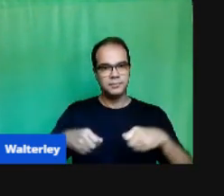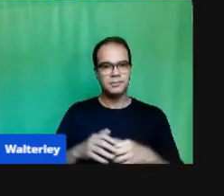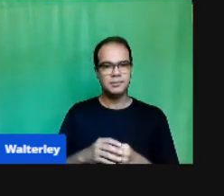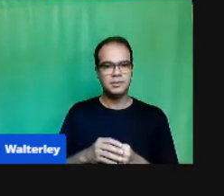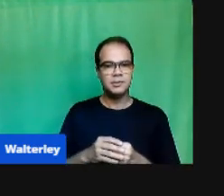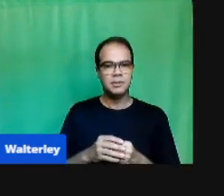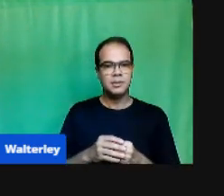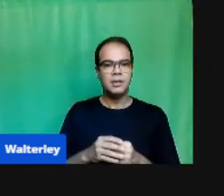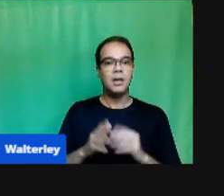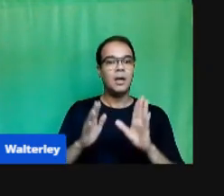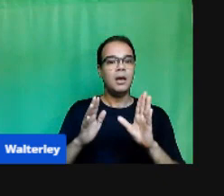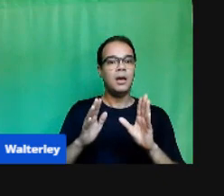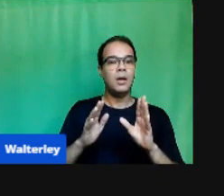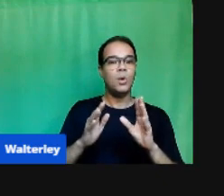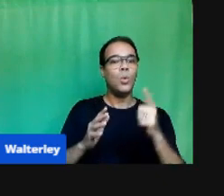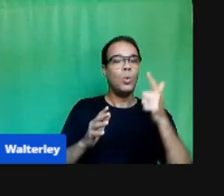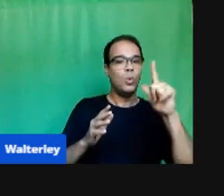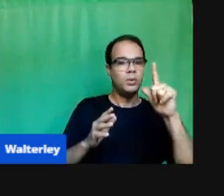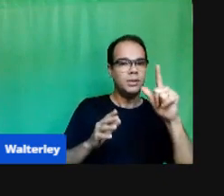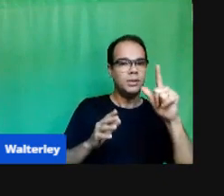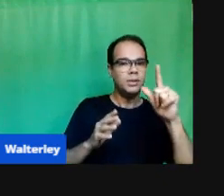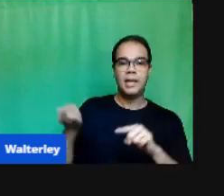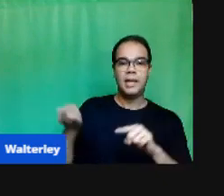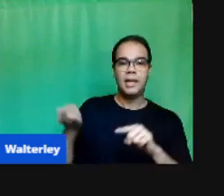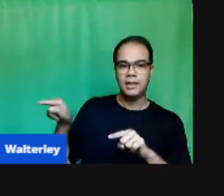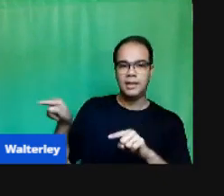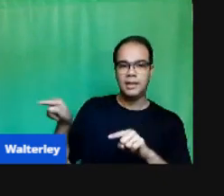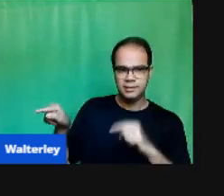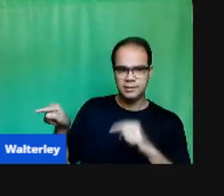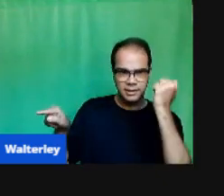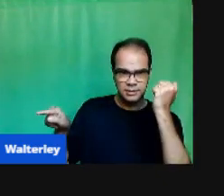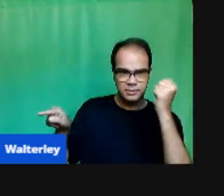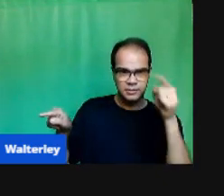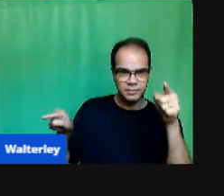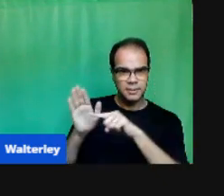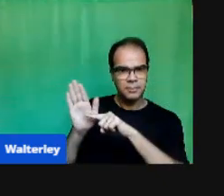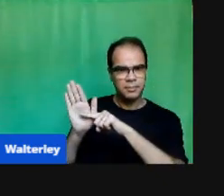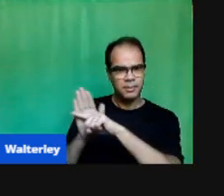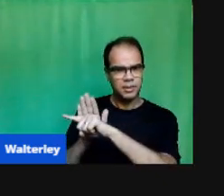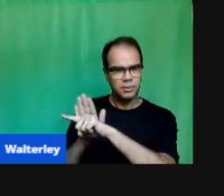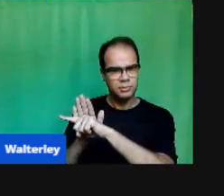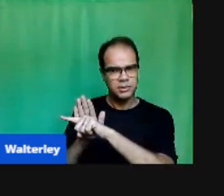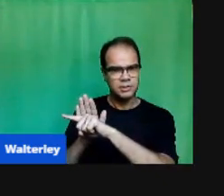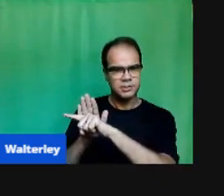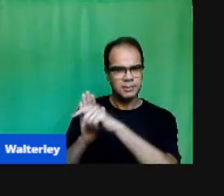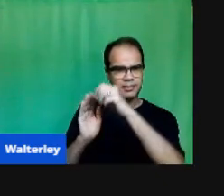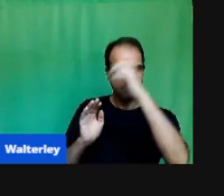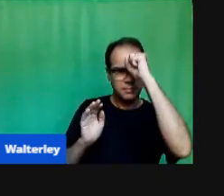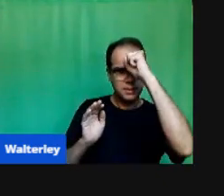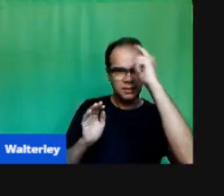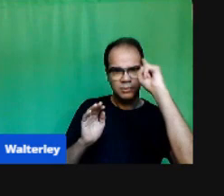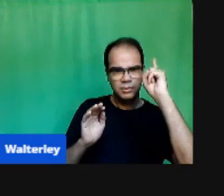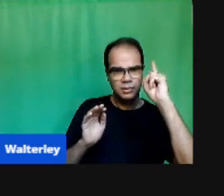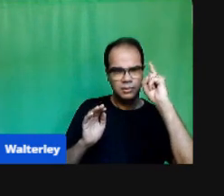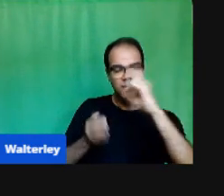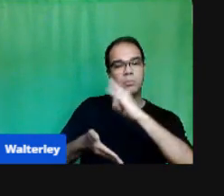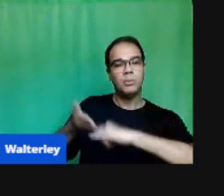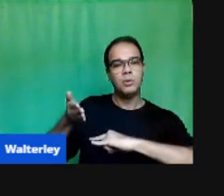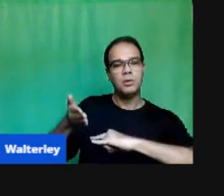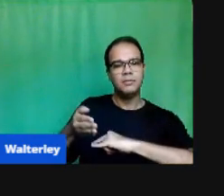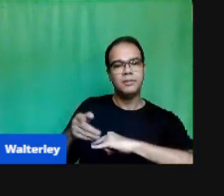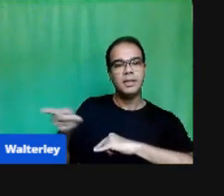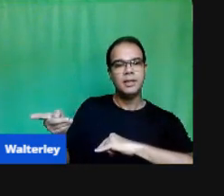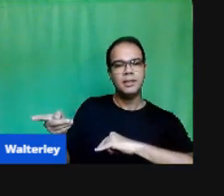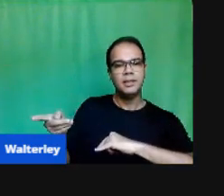forma Que ele Será avaliado Não somente Ao aluno A família Nós sabemos Que